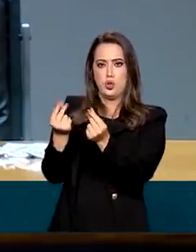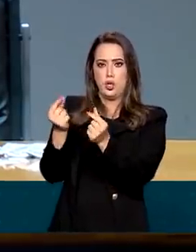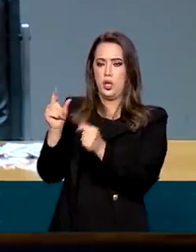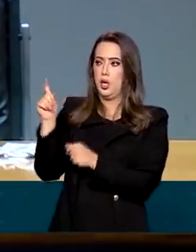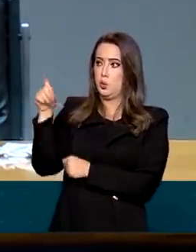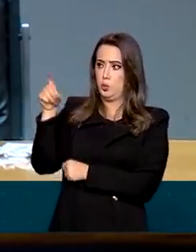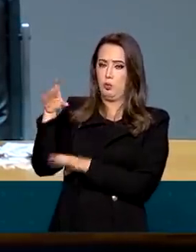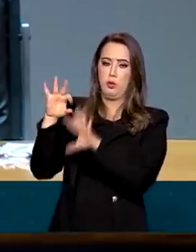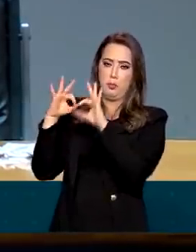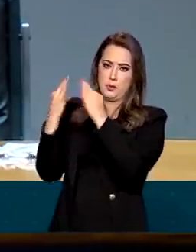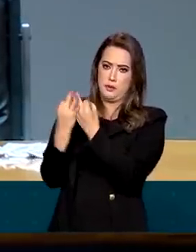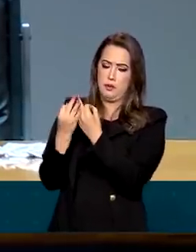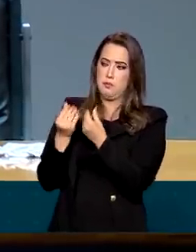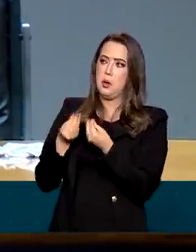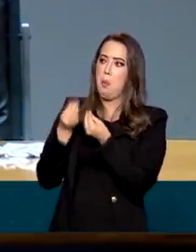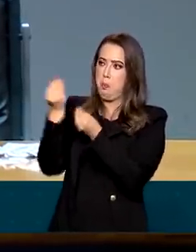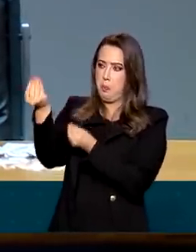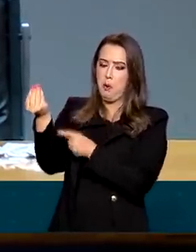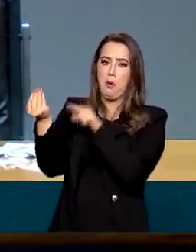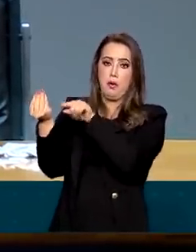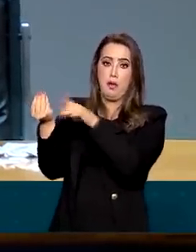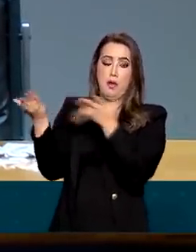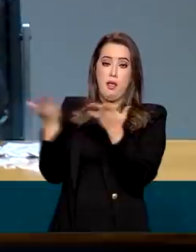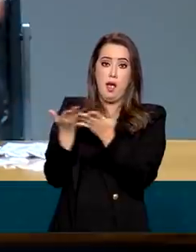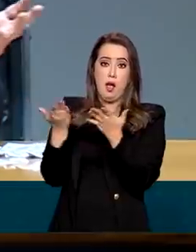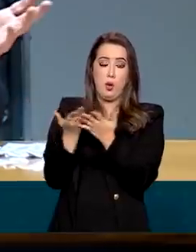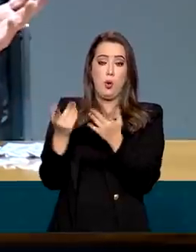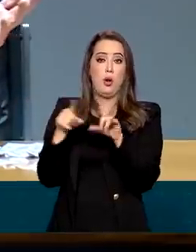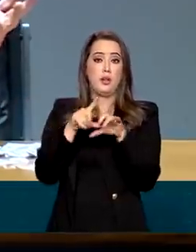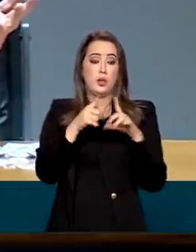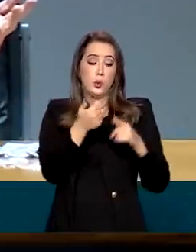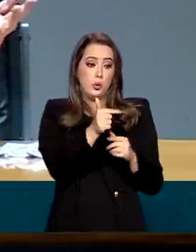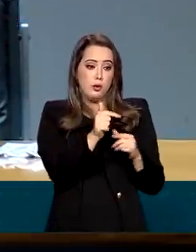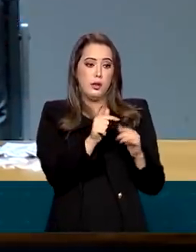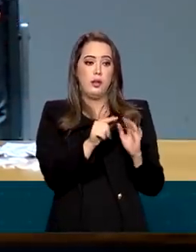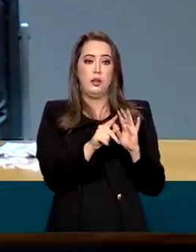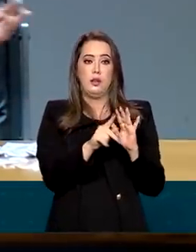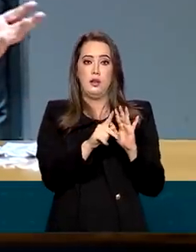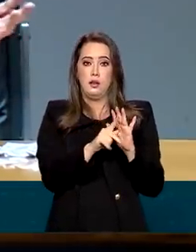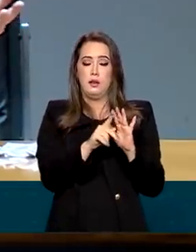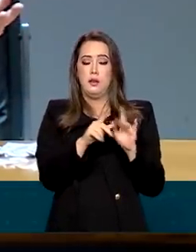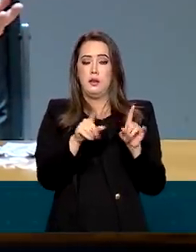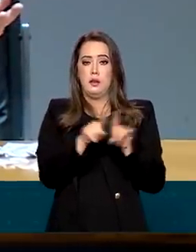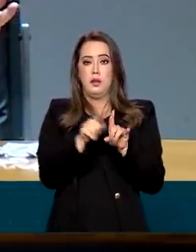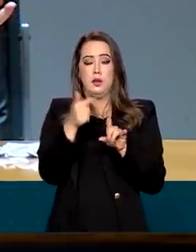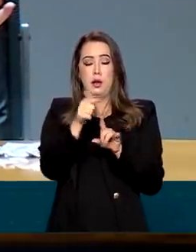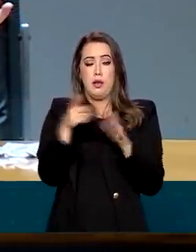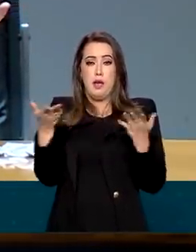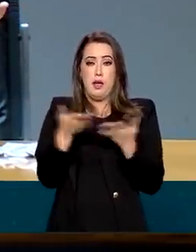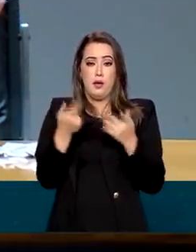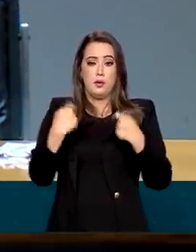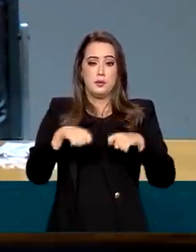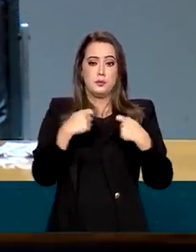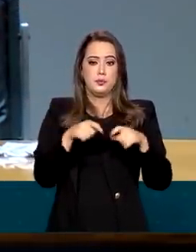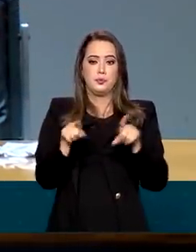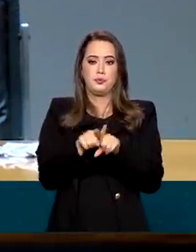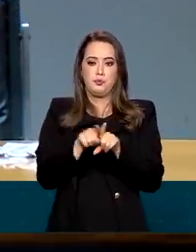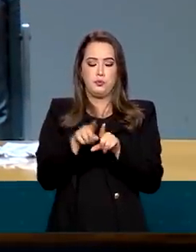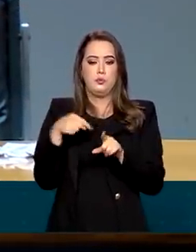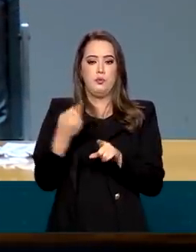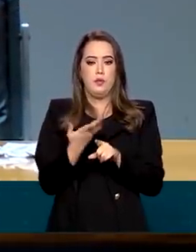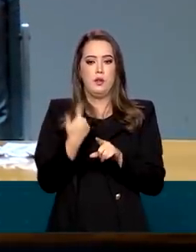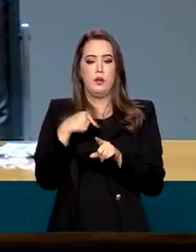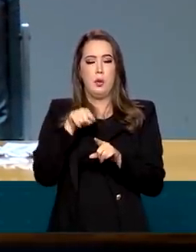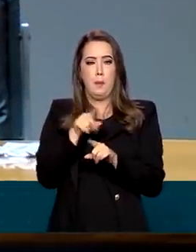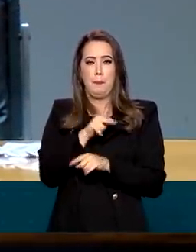meteoro, que era o precatório, fazer a PEC do precatório é devolver o dinheiro para o espaço, o espaço fiscal para a área social. Fizemos isso,